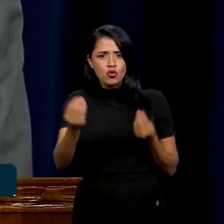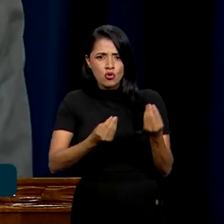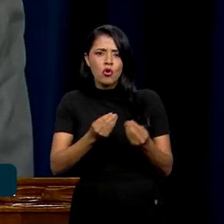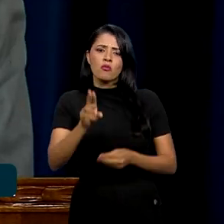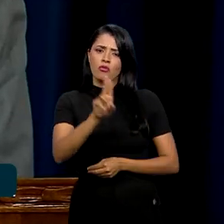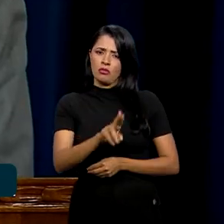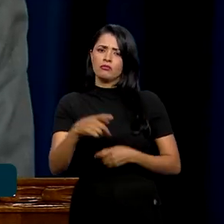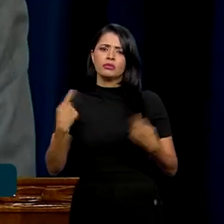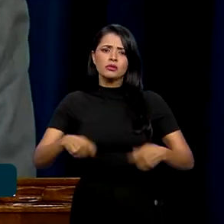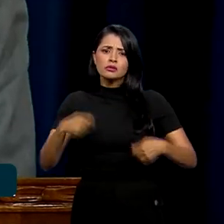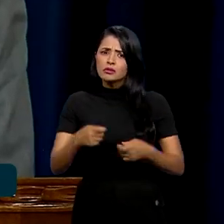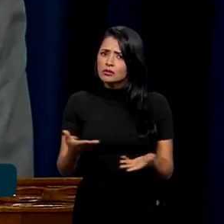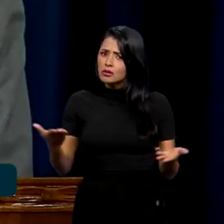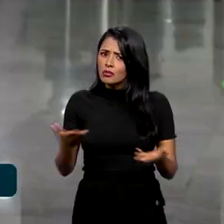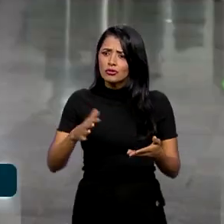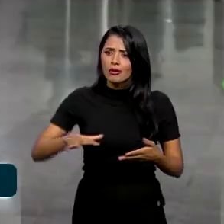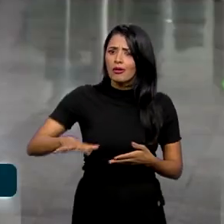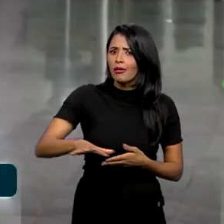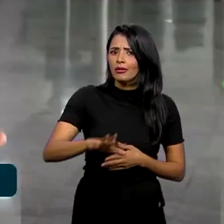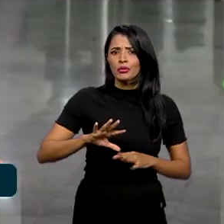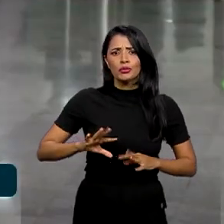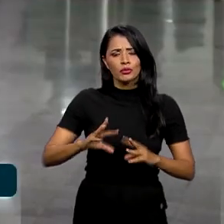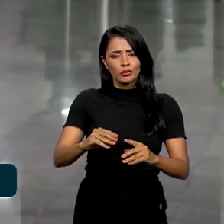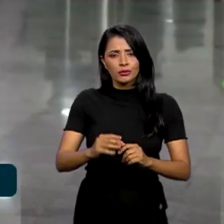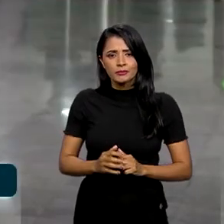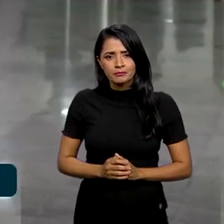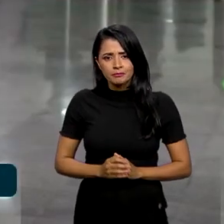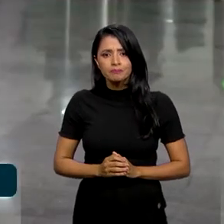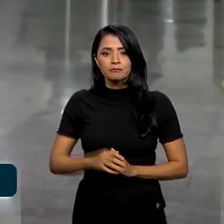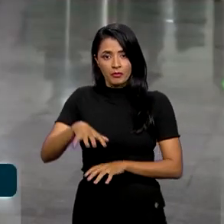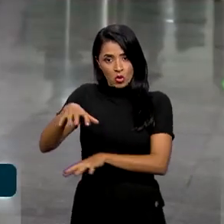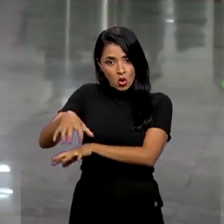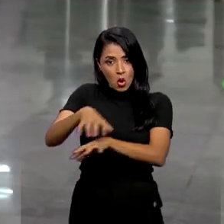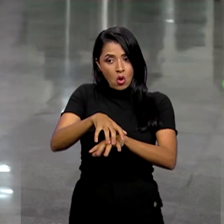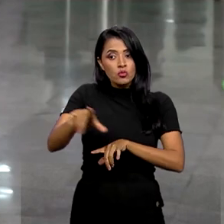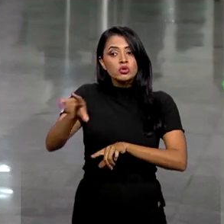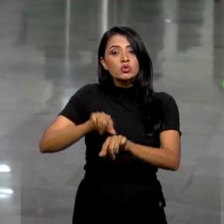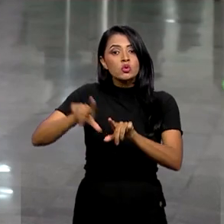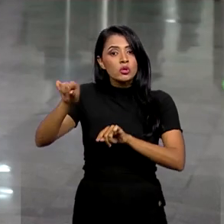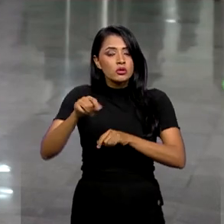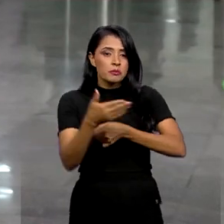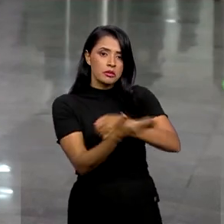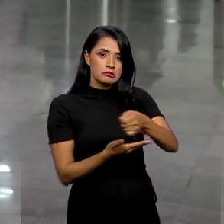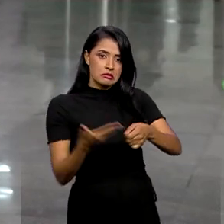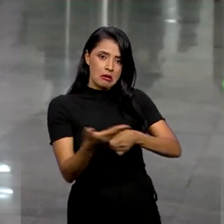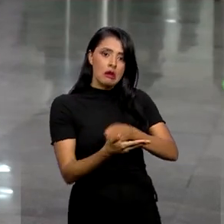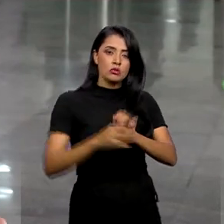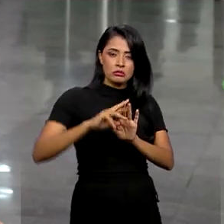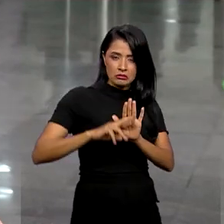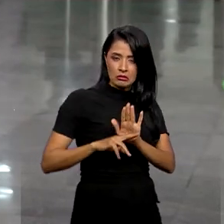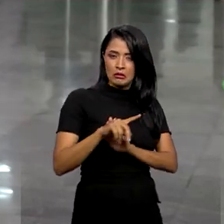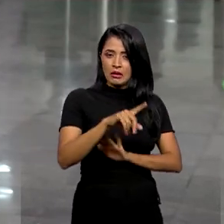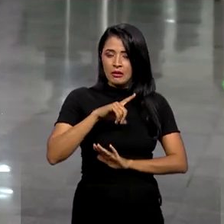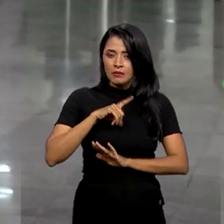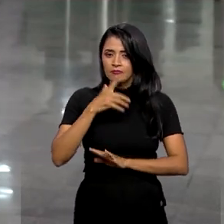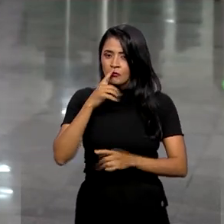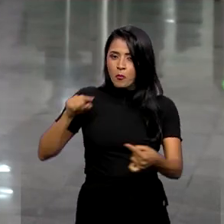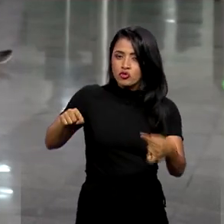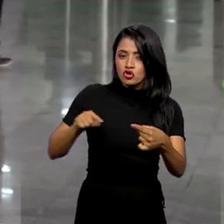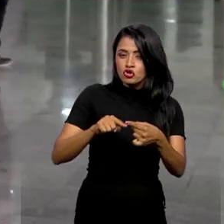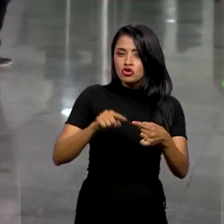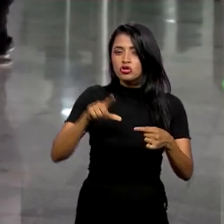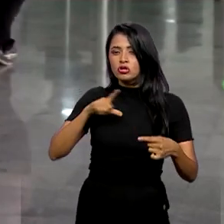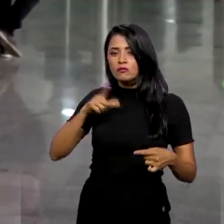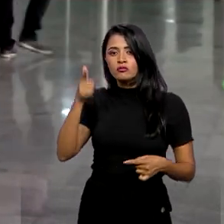hoje necessária em todas as áreas. Esses órgãos, que serão escolhidos com base em alguns critérios, como alcance e objetivos,